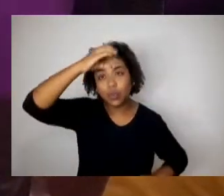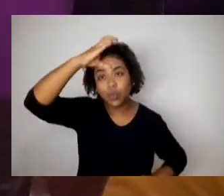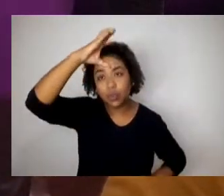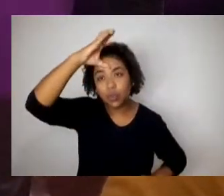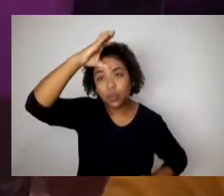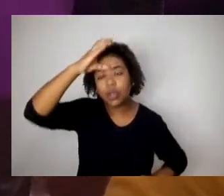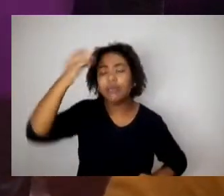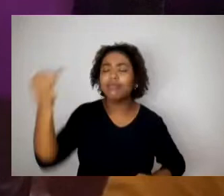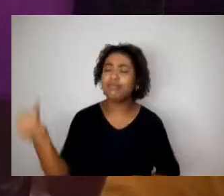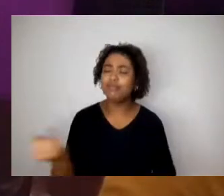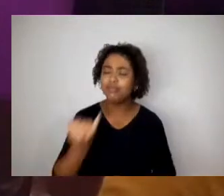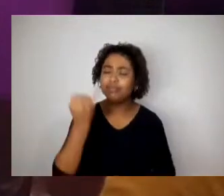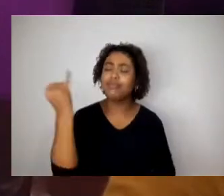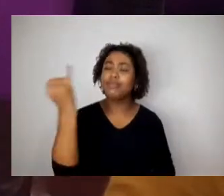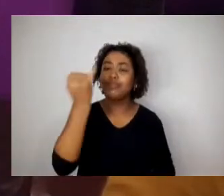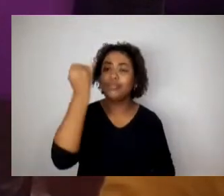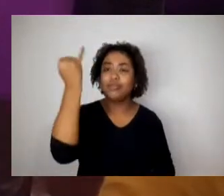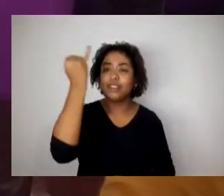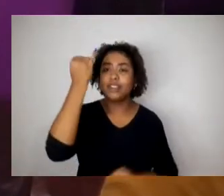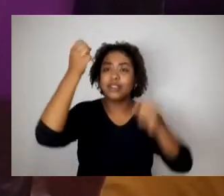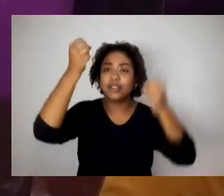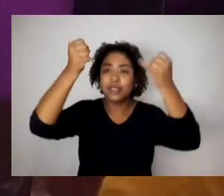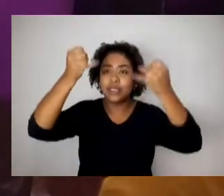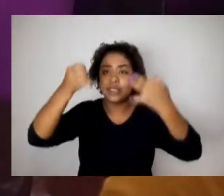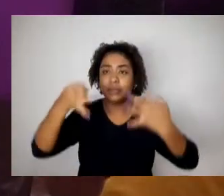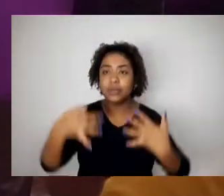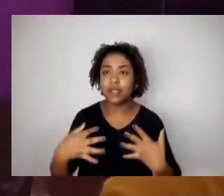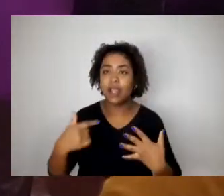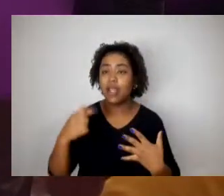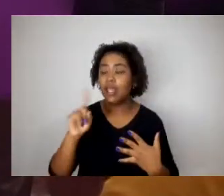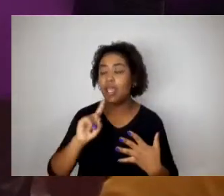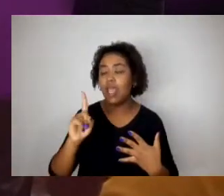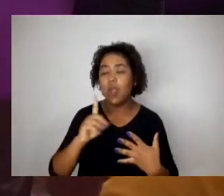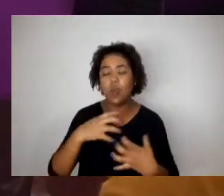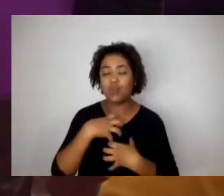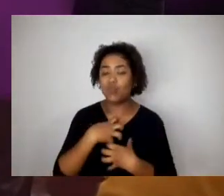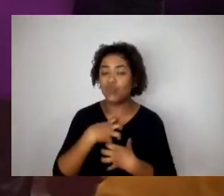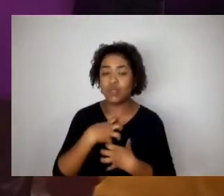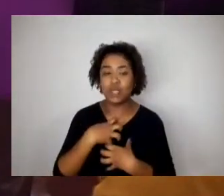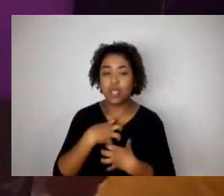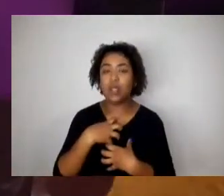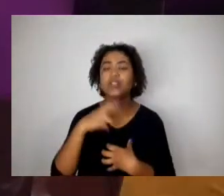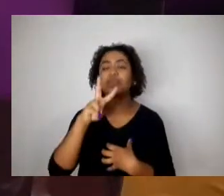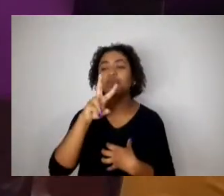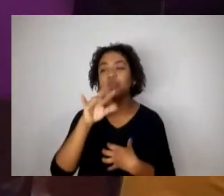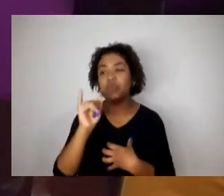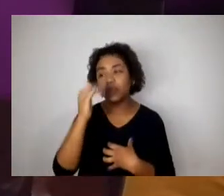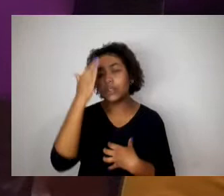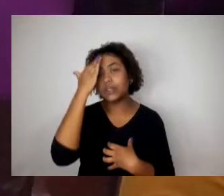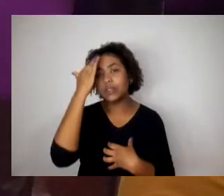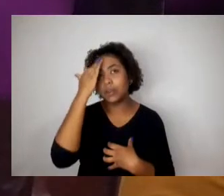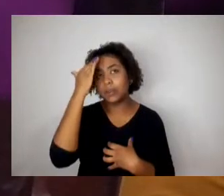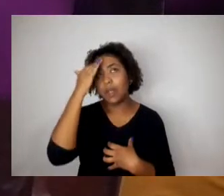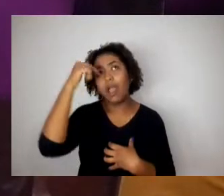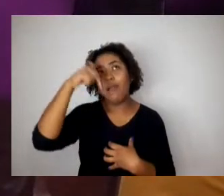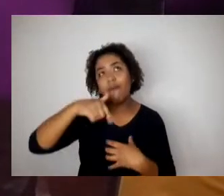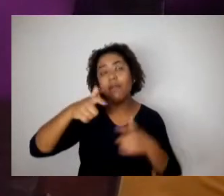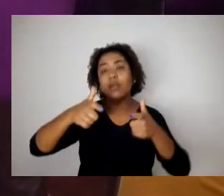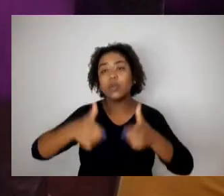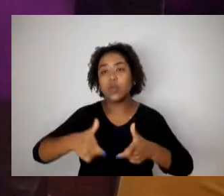e eu não fico, eu vou dizer para vocês, a gente vai saber disso aqui nesse espaço, porque eu tenho